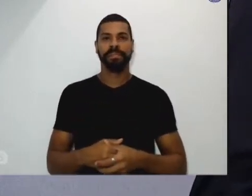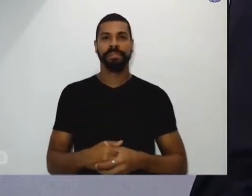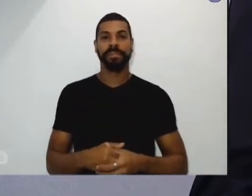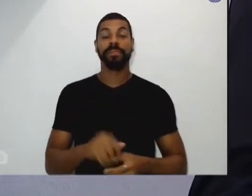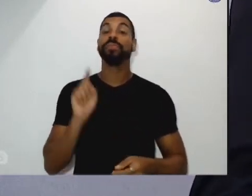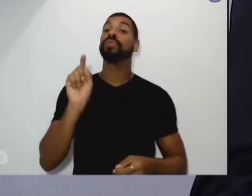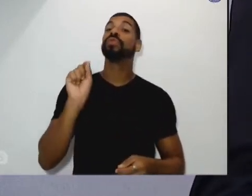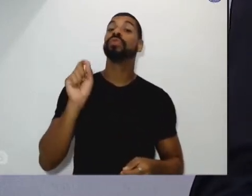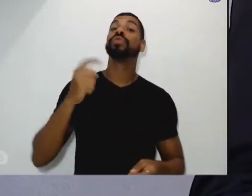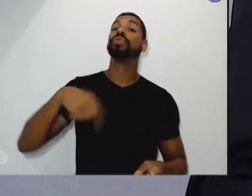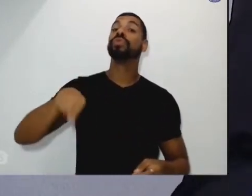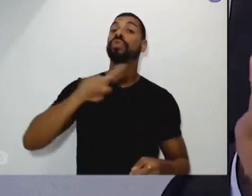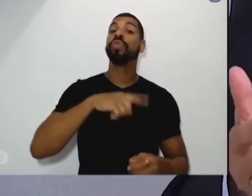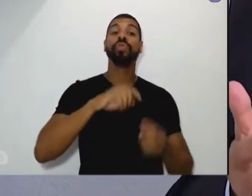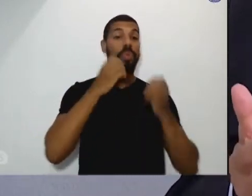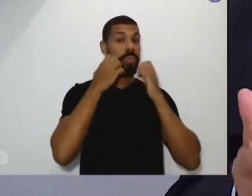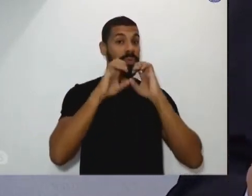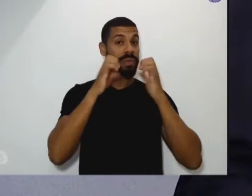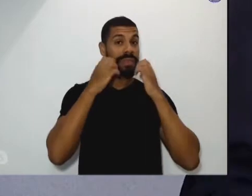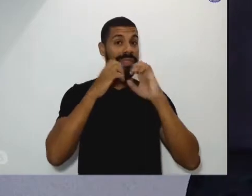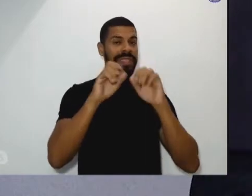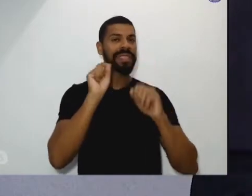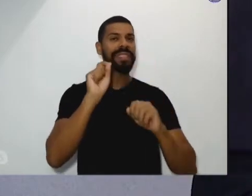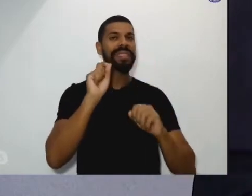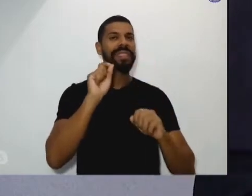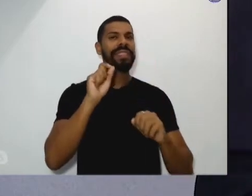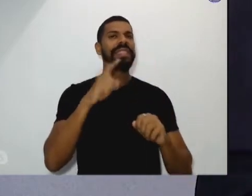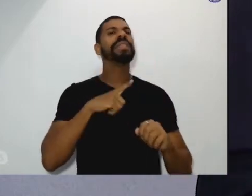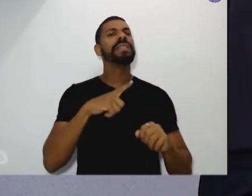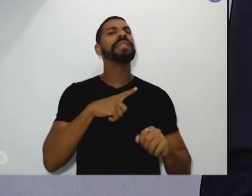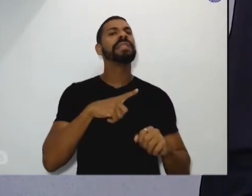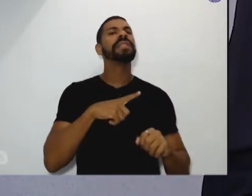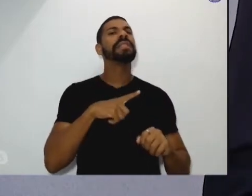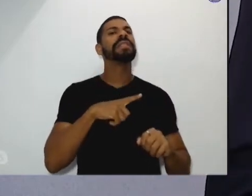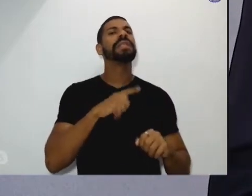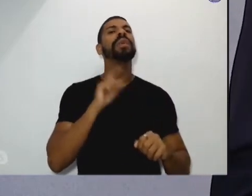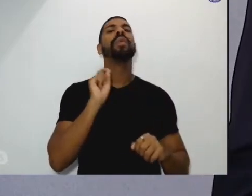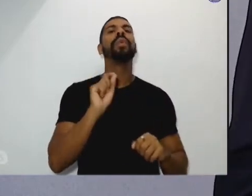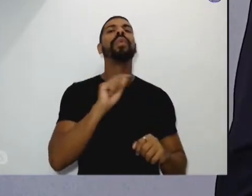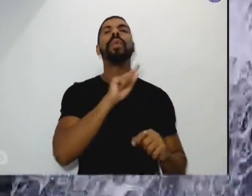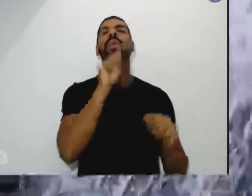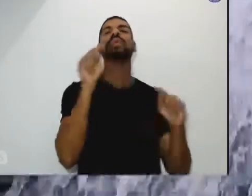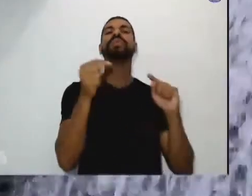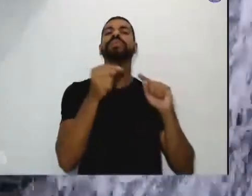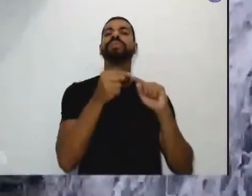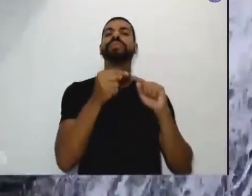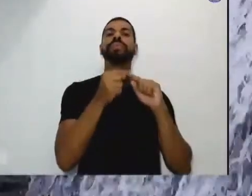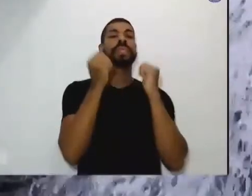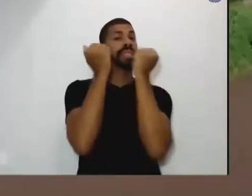cristãos, de assumirmos a promoção e a defesa da vida.